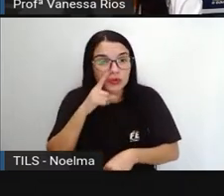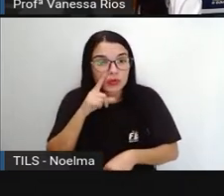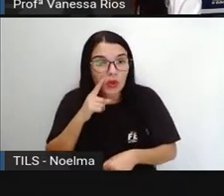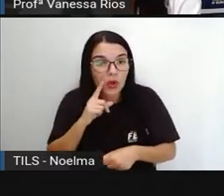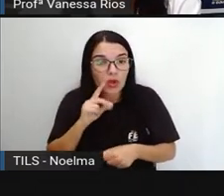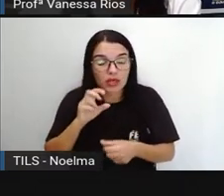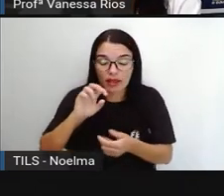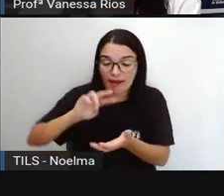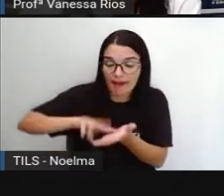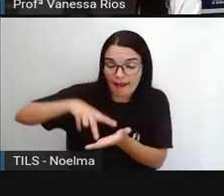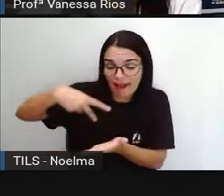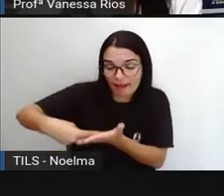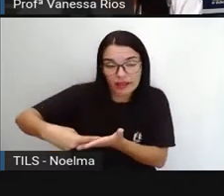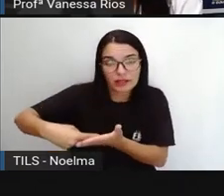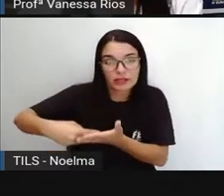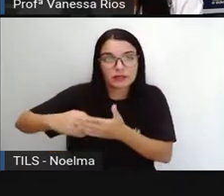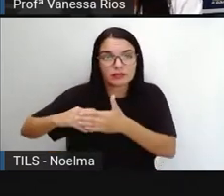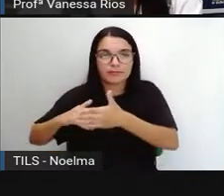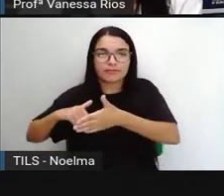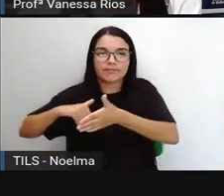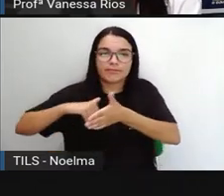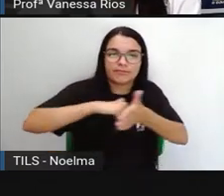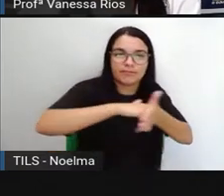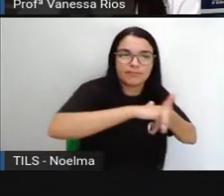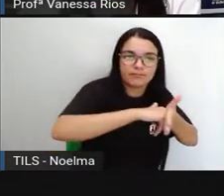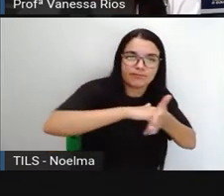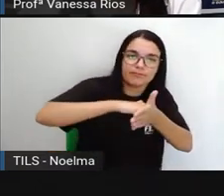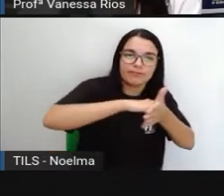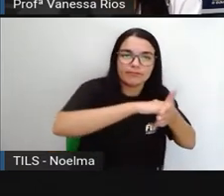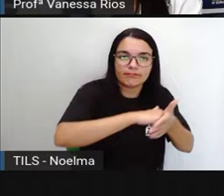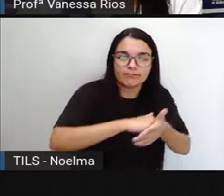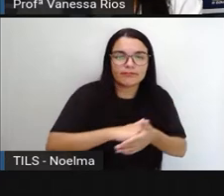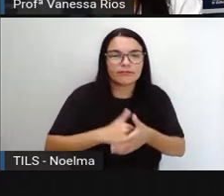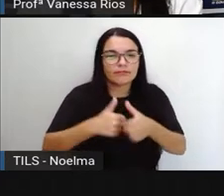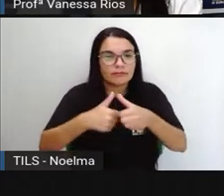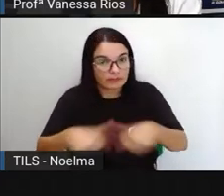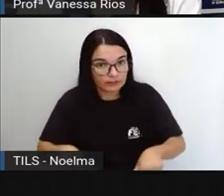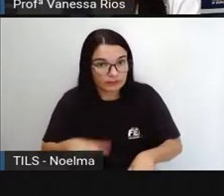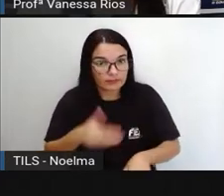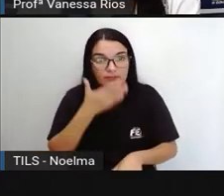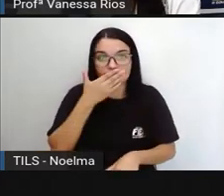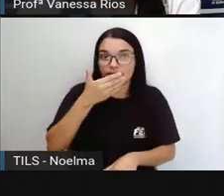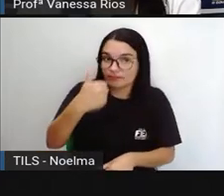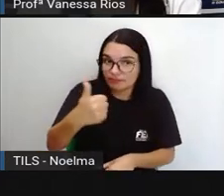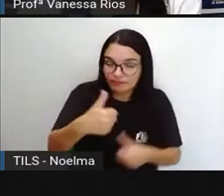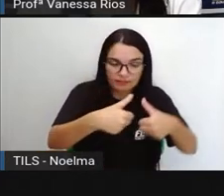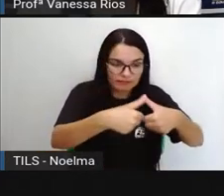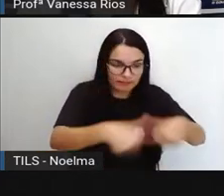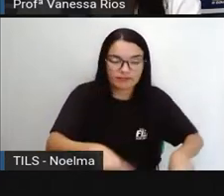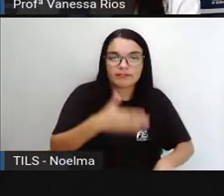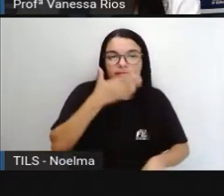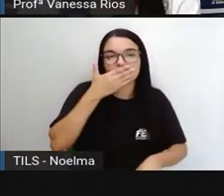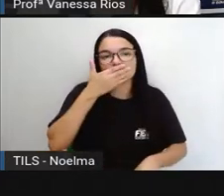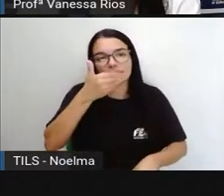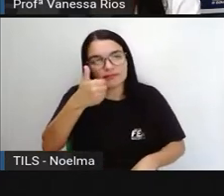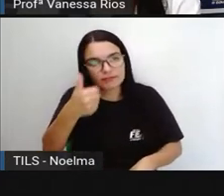tá caindo, escora, tá melhora, tá melhora, tá